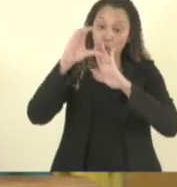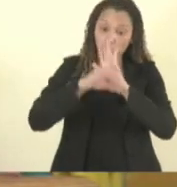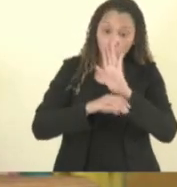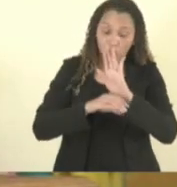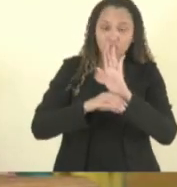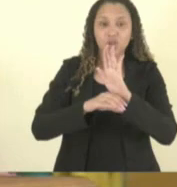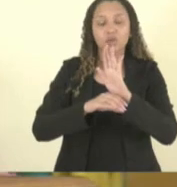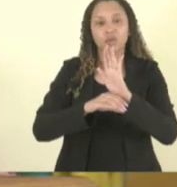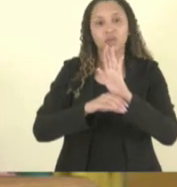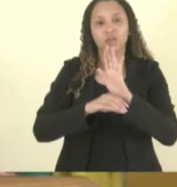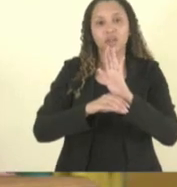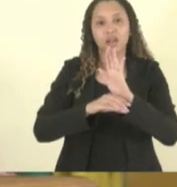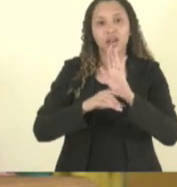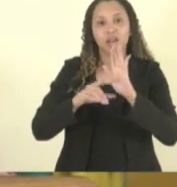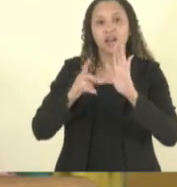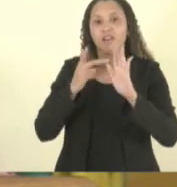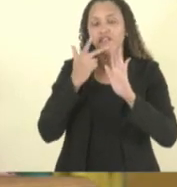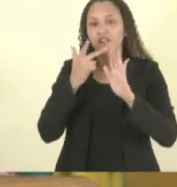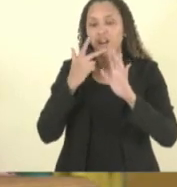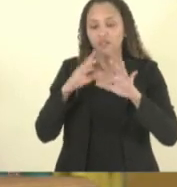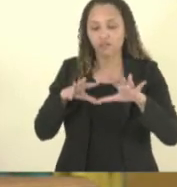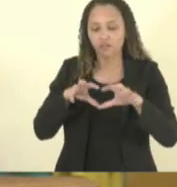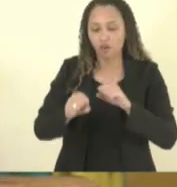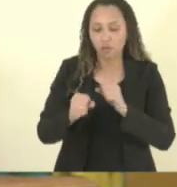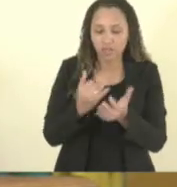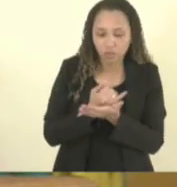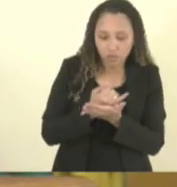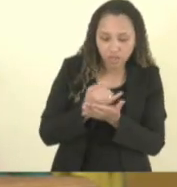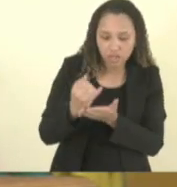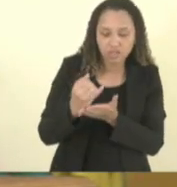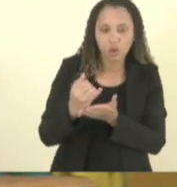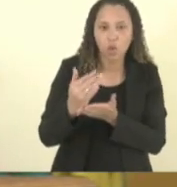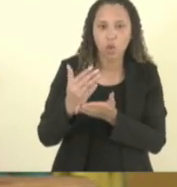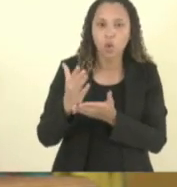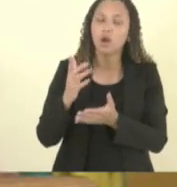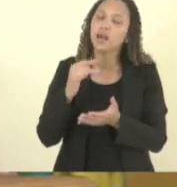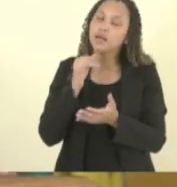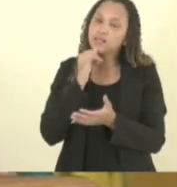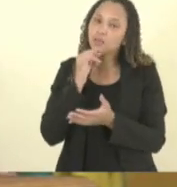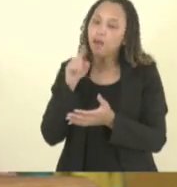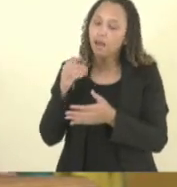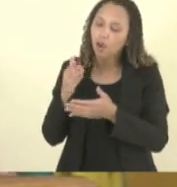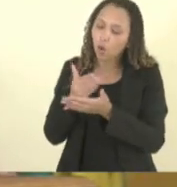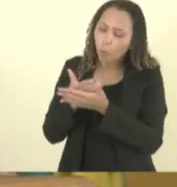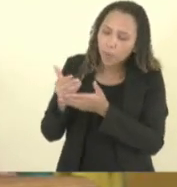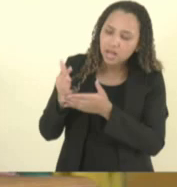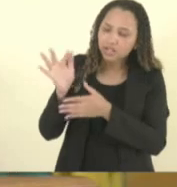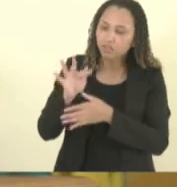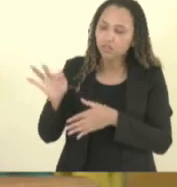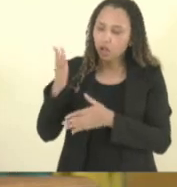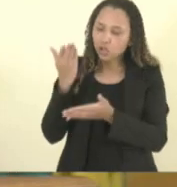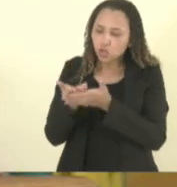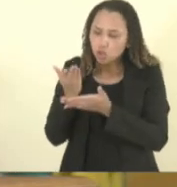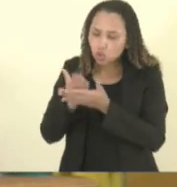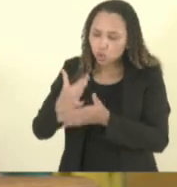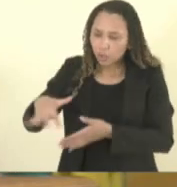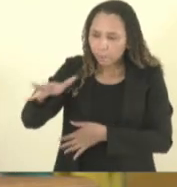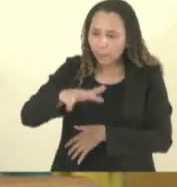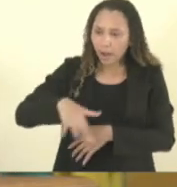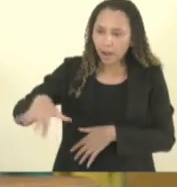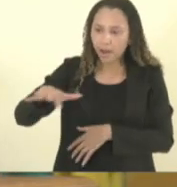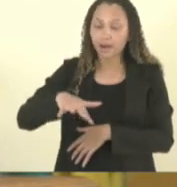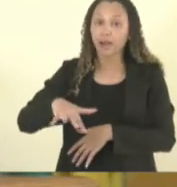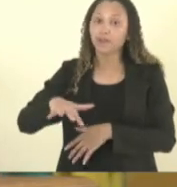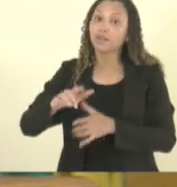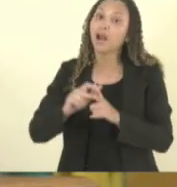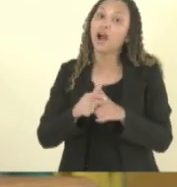gente chama de formação inicial que é quando a gente entra numa faculdade e a gente estuda para aquela área de atuação a